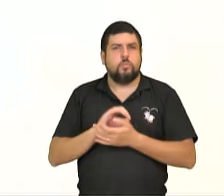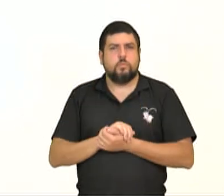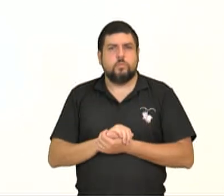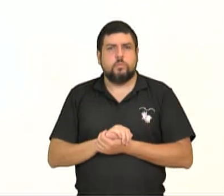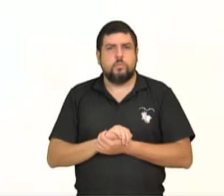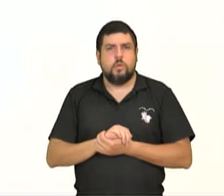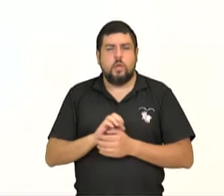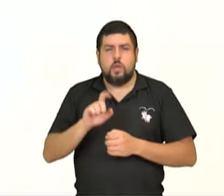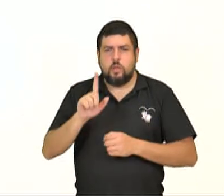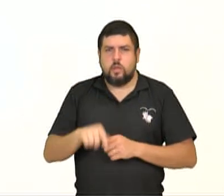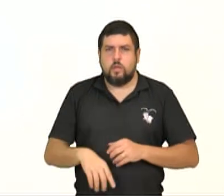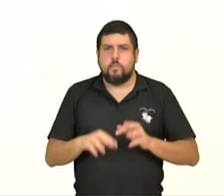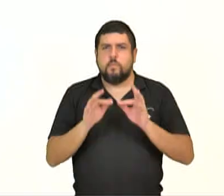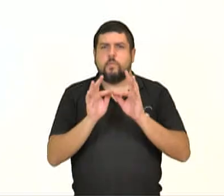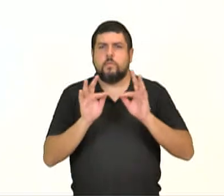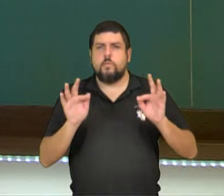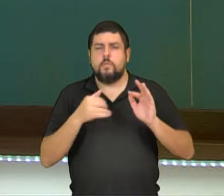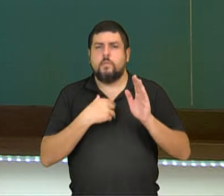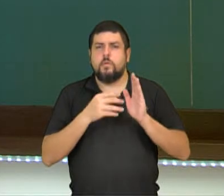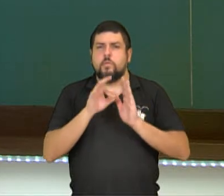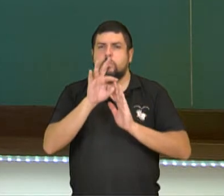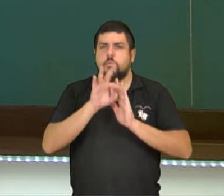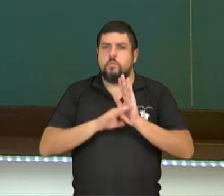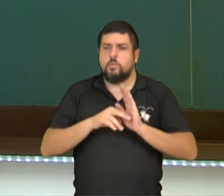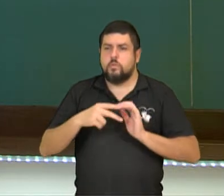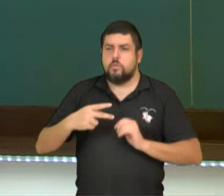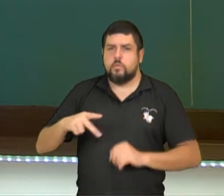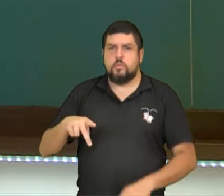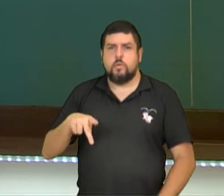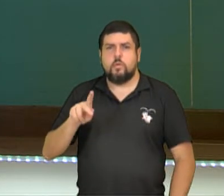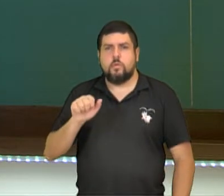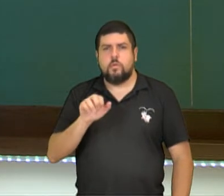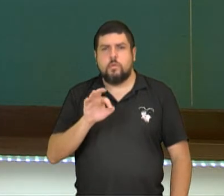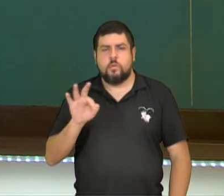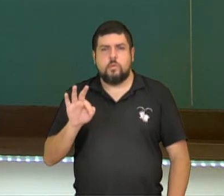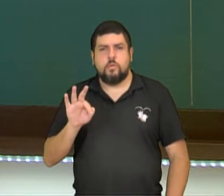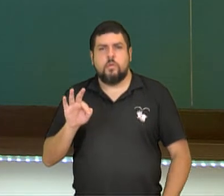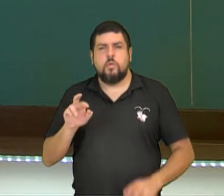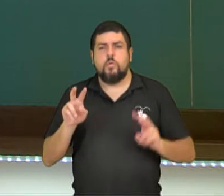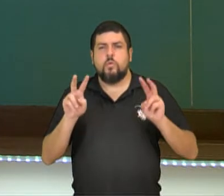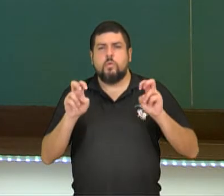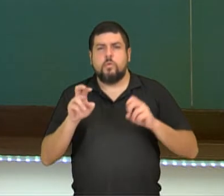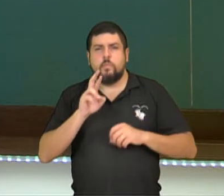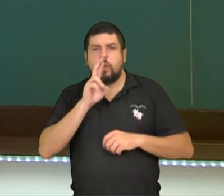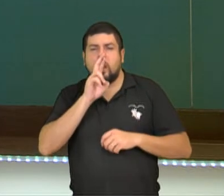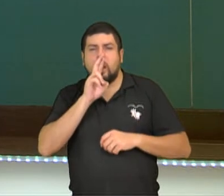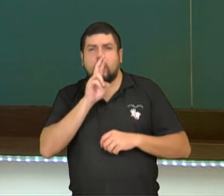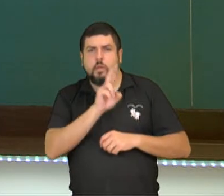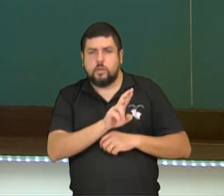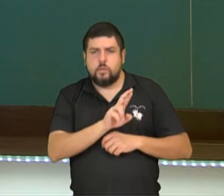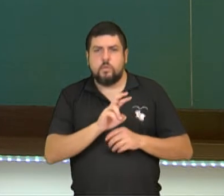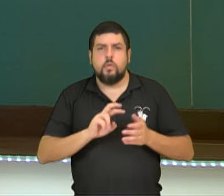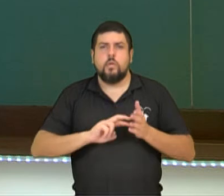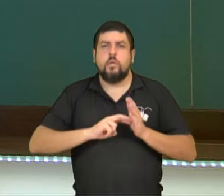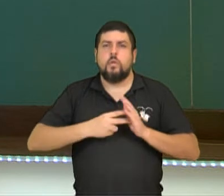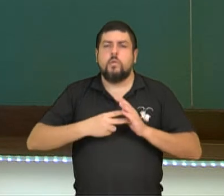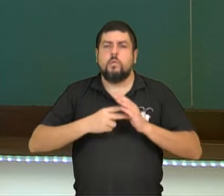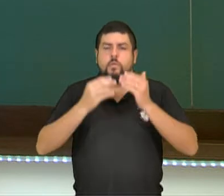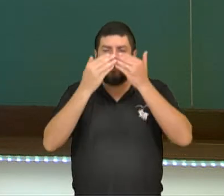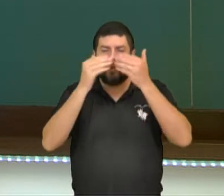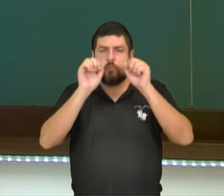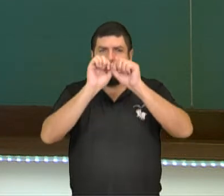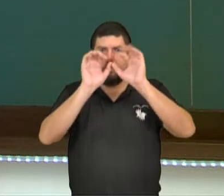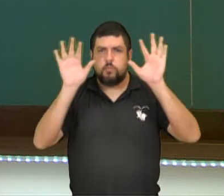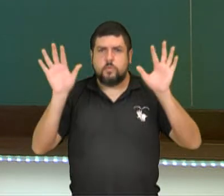marcante de um texto kantiano chamado Resposta à Questão, o que é esclarecimento? Esse texto você